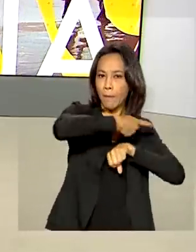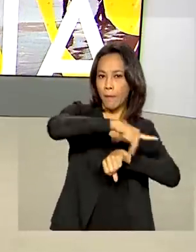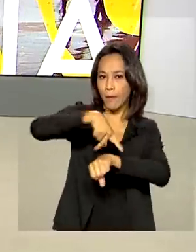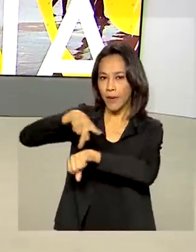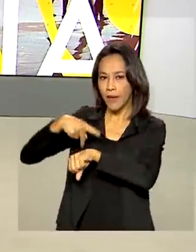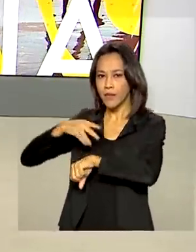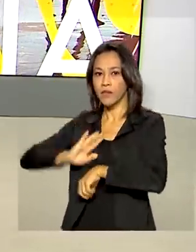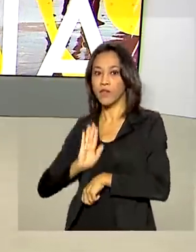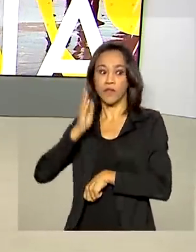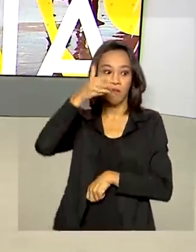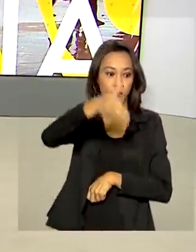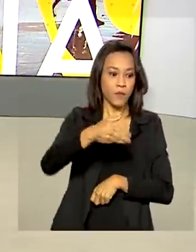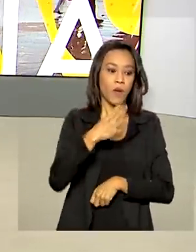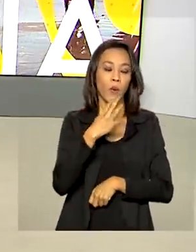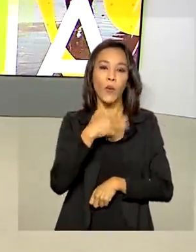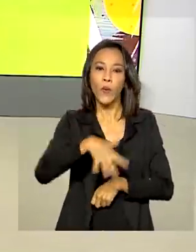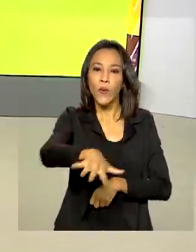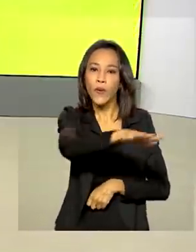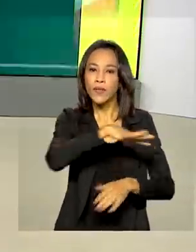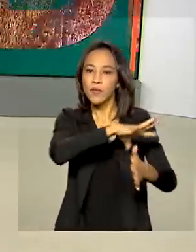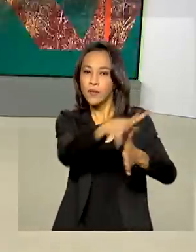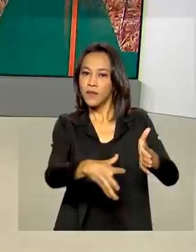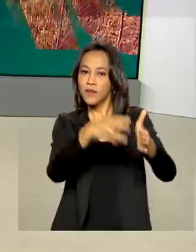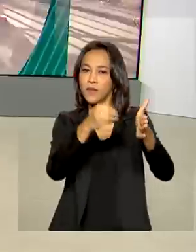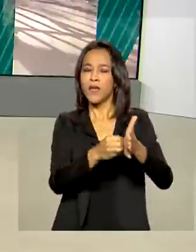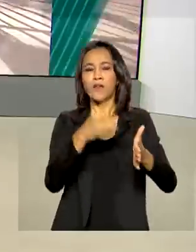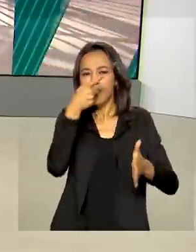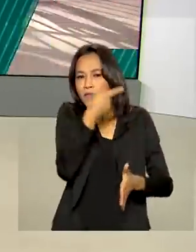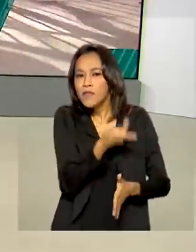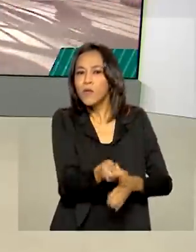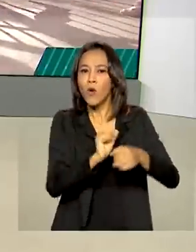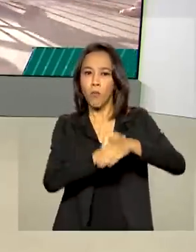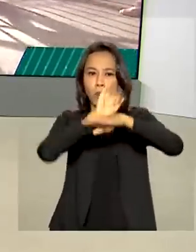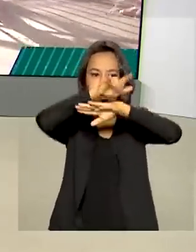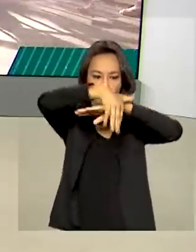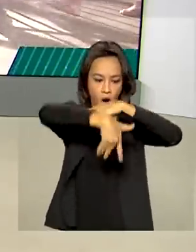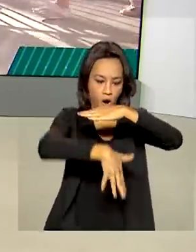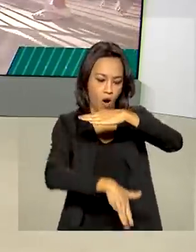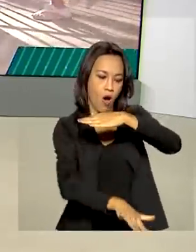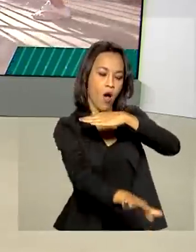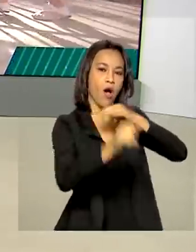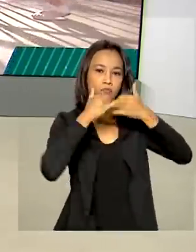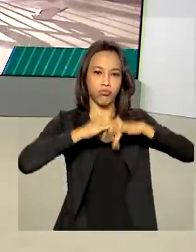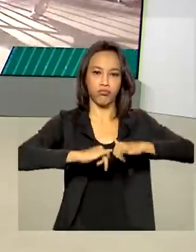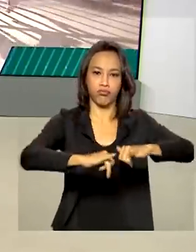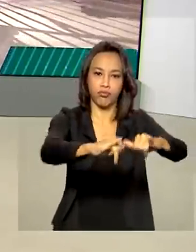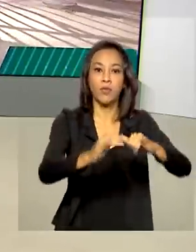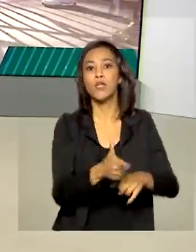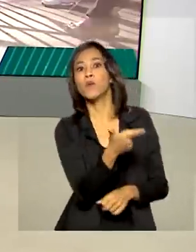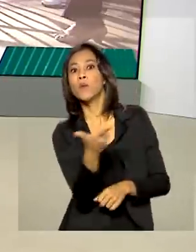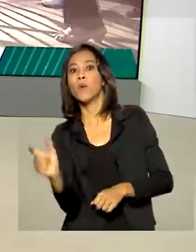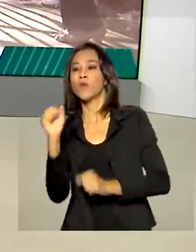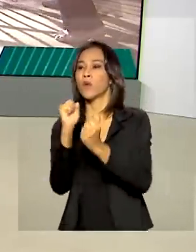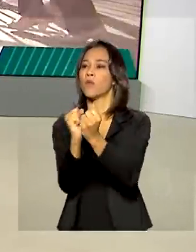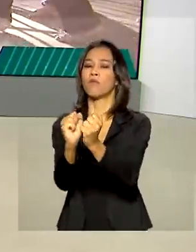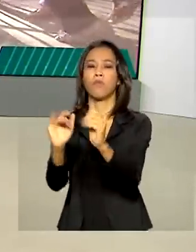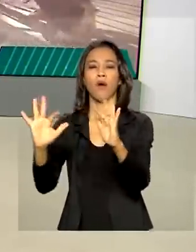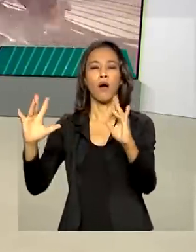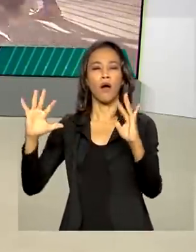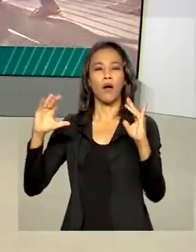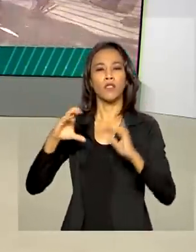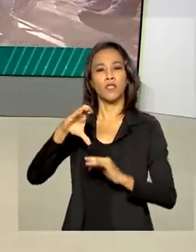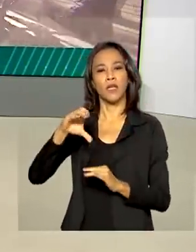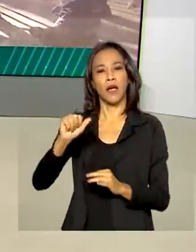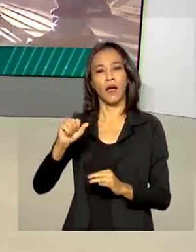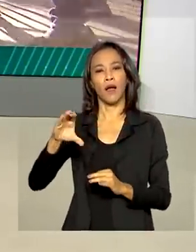conhecendo a Amazônia visitou a usina hidrelétrica de Belo Monte e uma unidade de processamento de cacau. A viagem